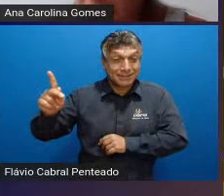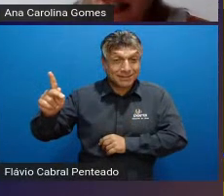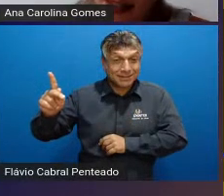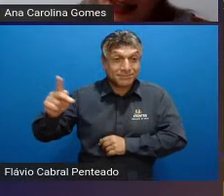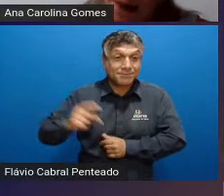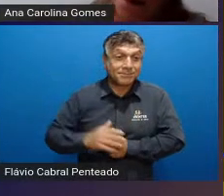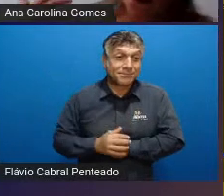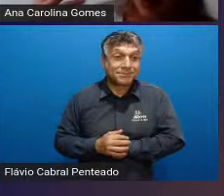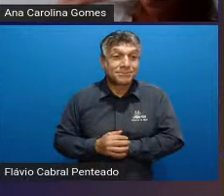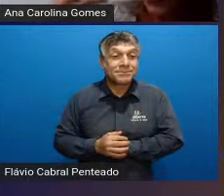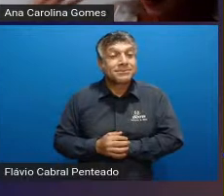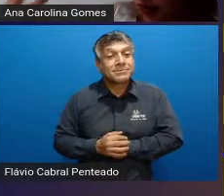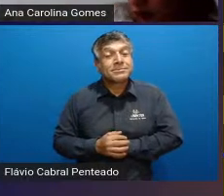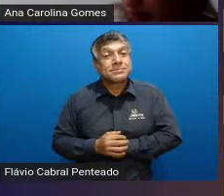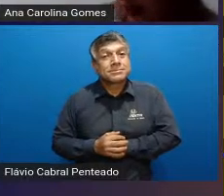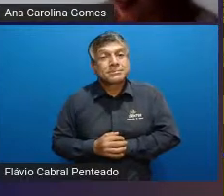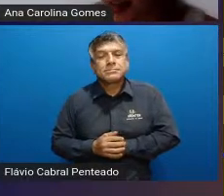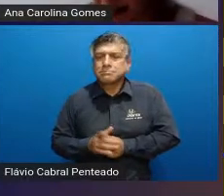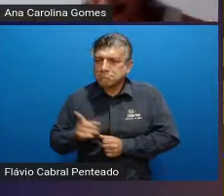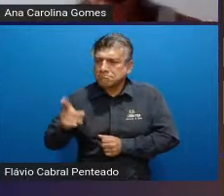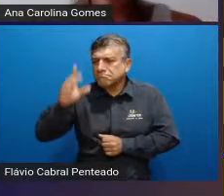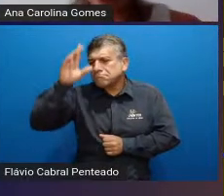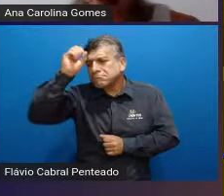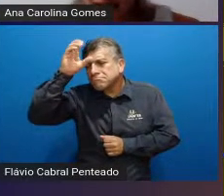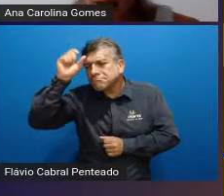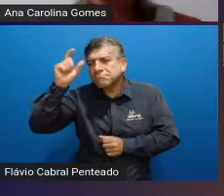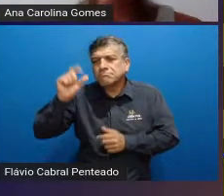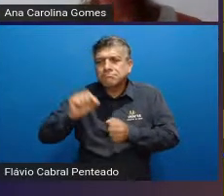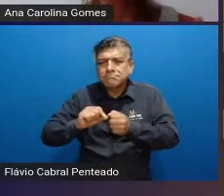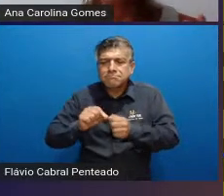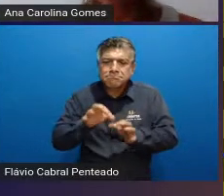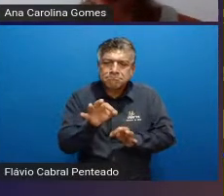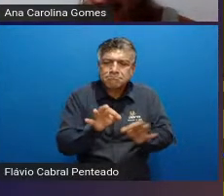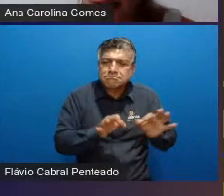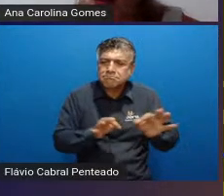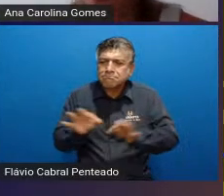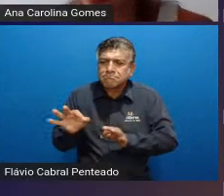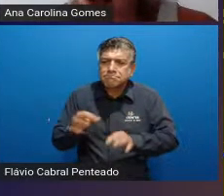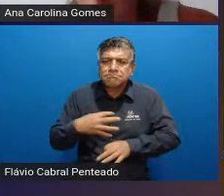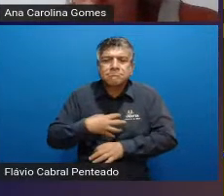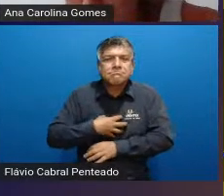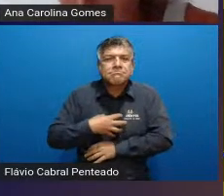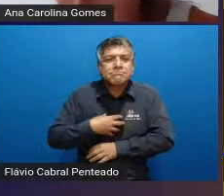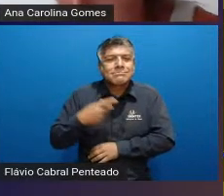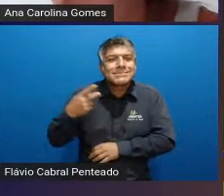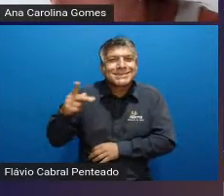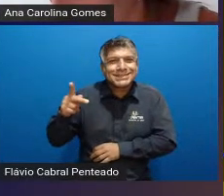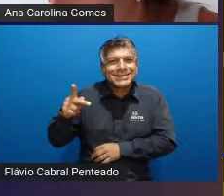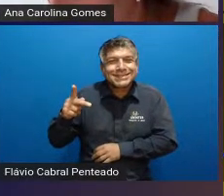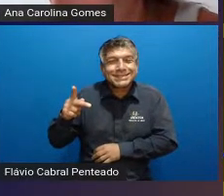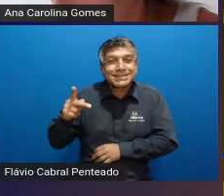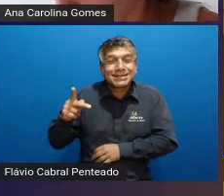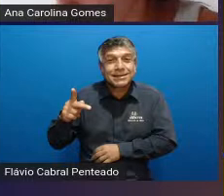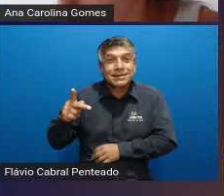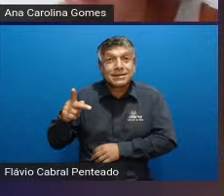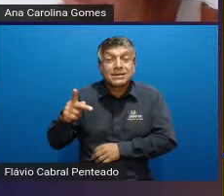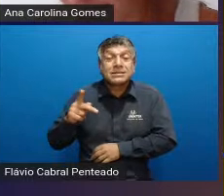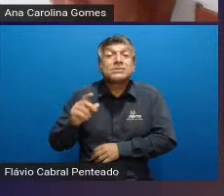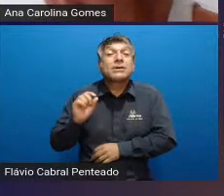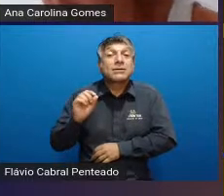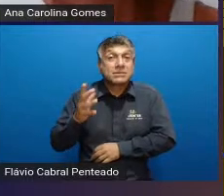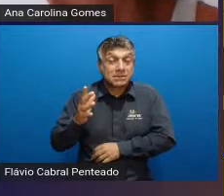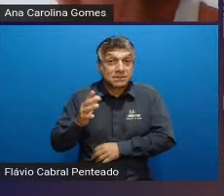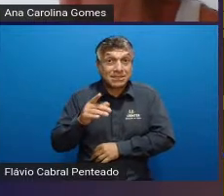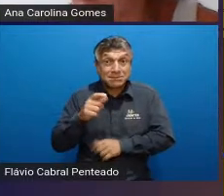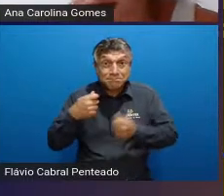pra que eles aprendam e criem independência e consigam executar essa atividade um dia sem ajuda então se eles